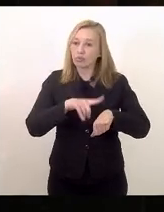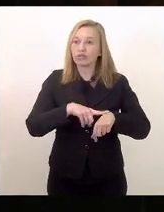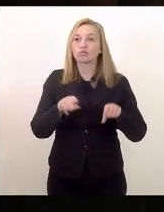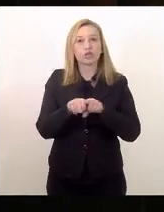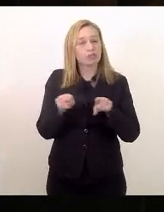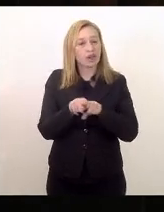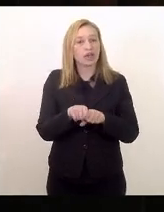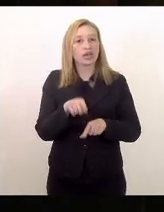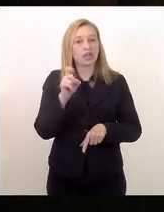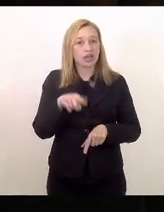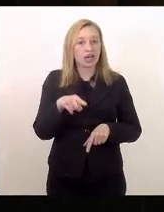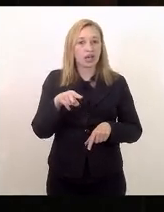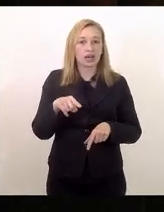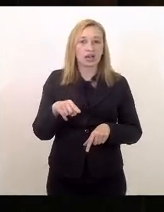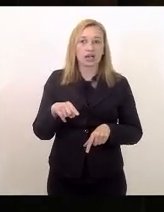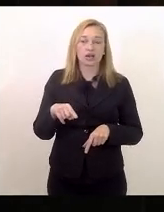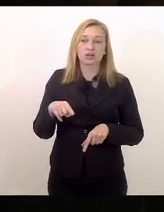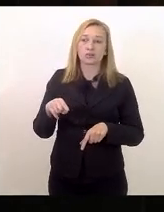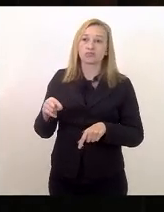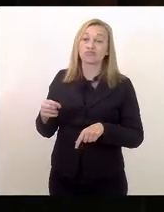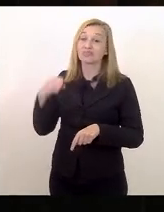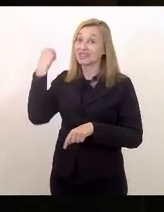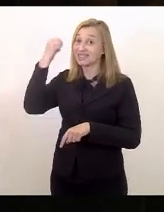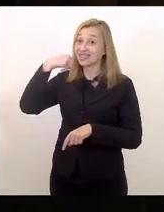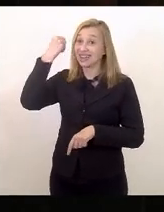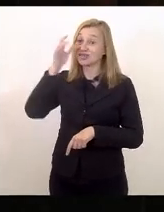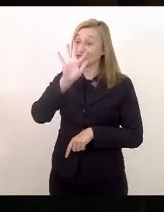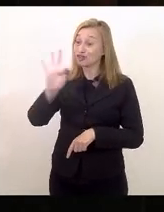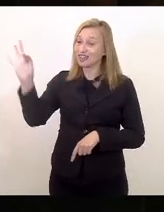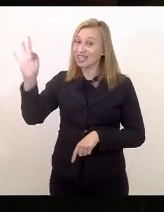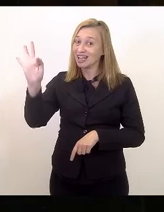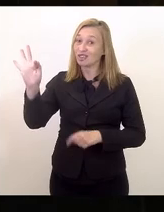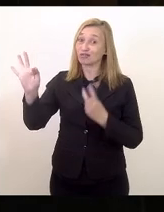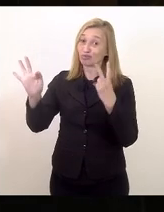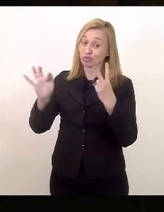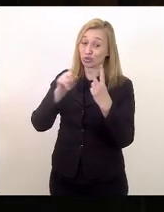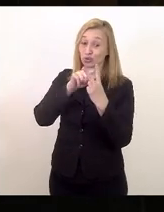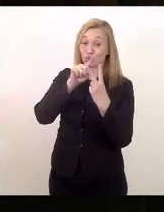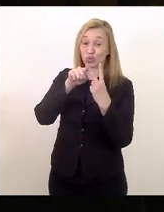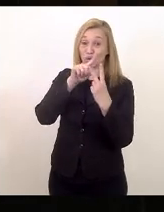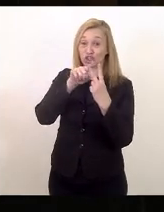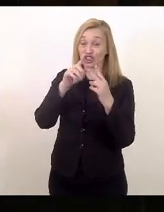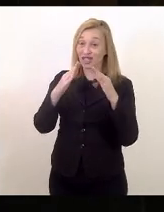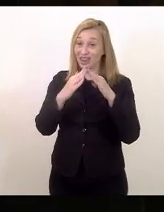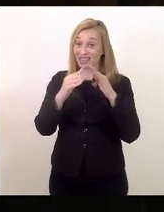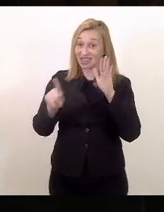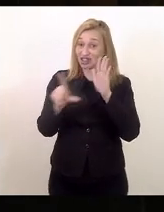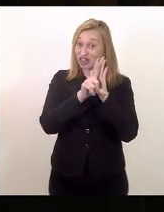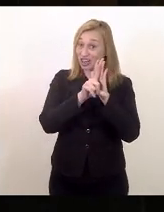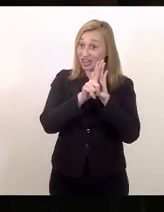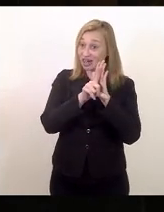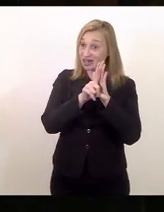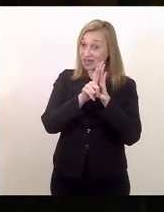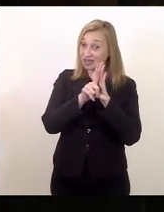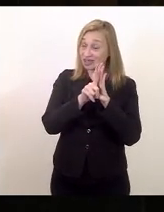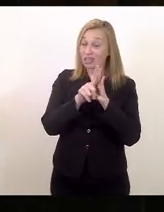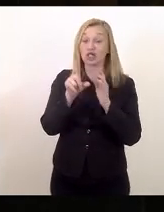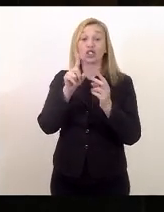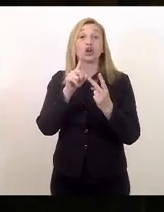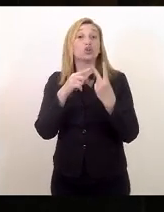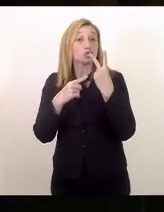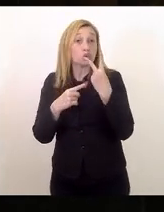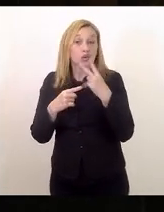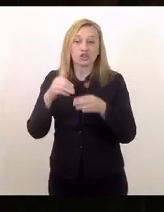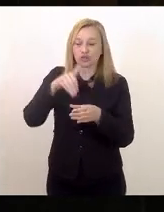que é a do Senado Federal. São duas casas legislativas, duas votações,